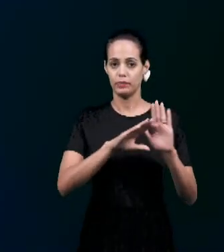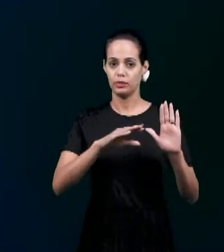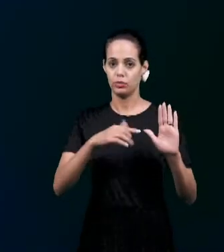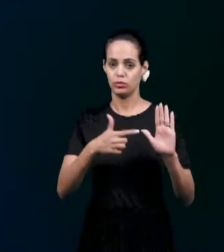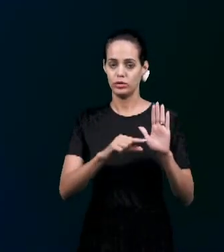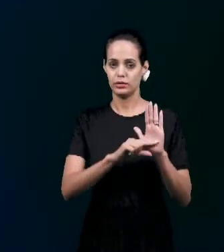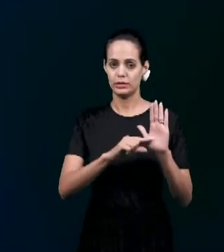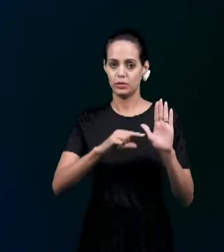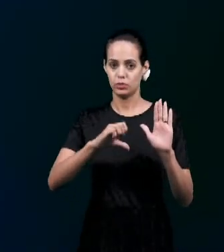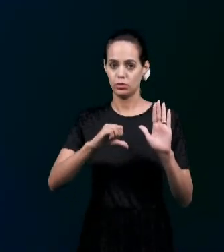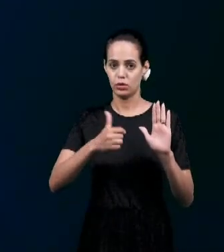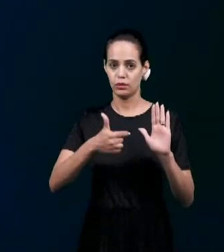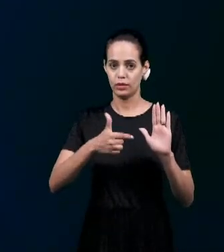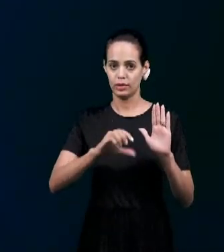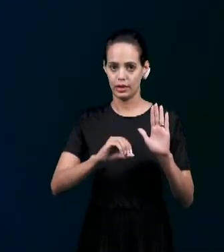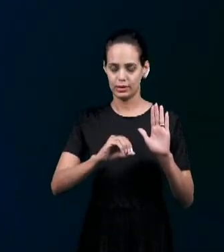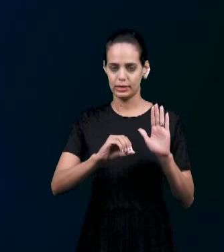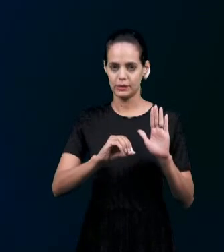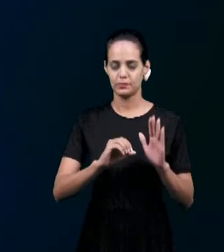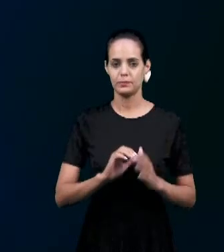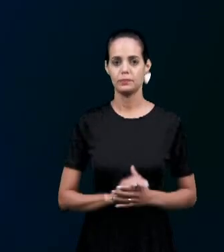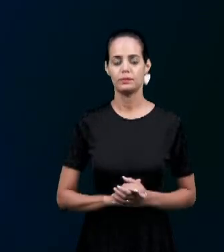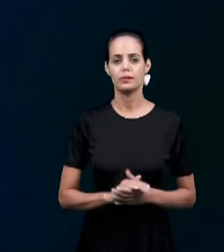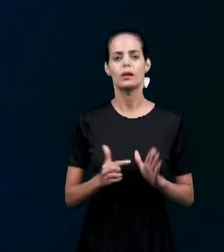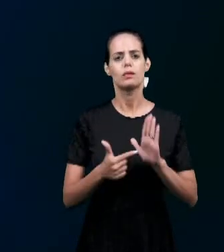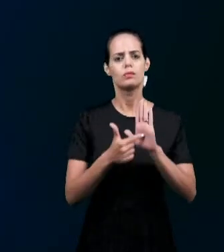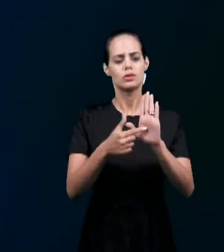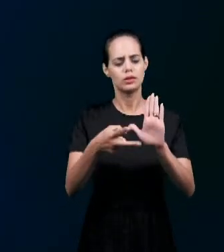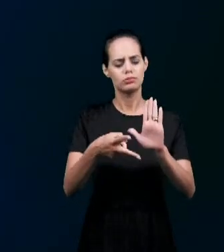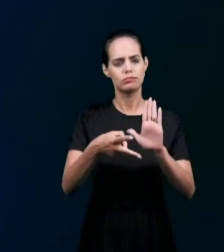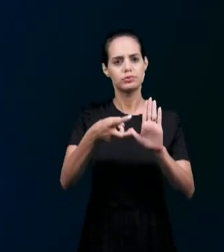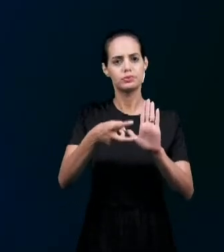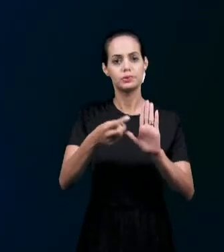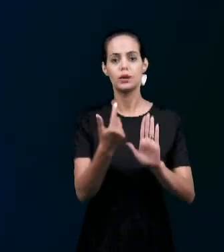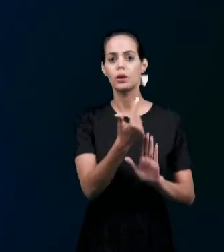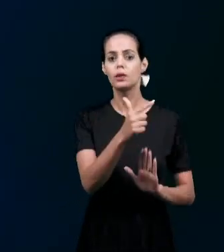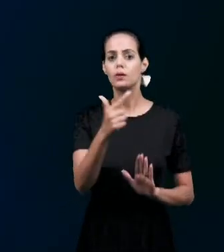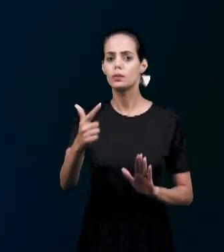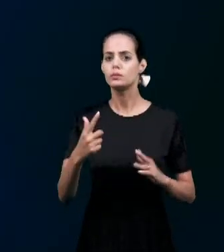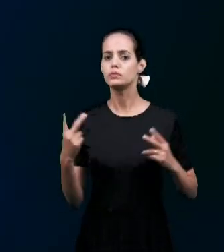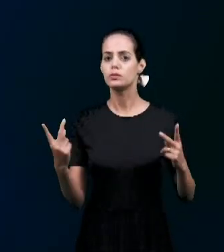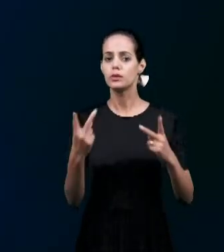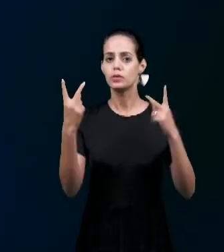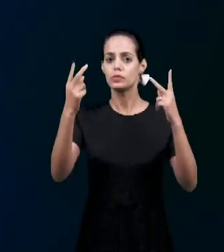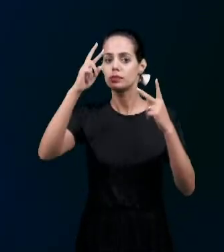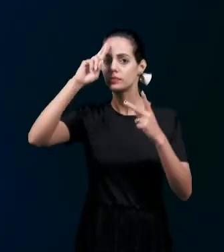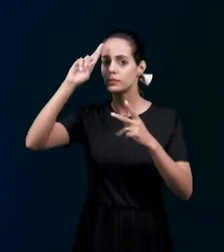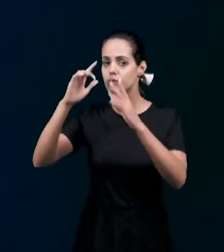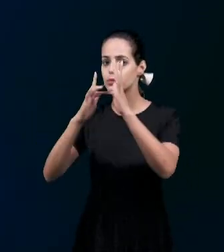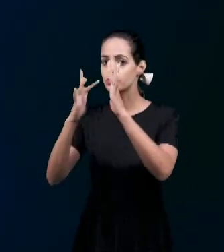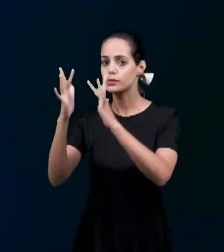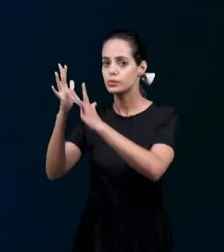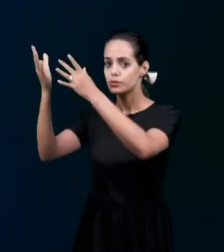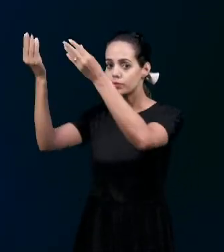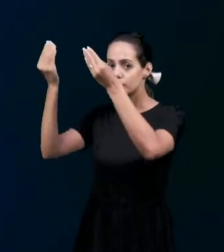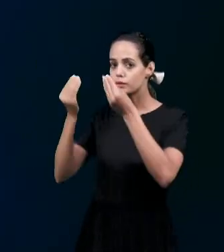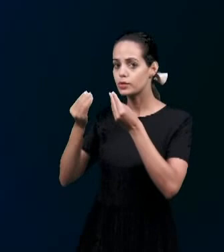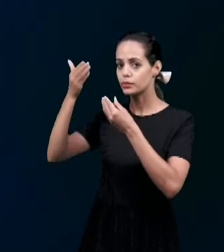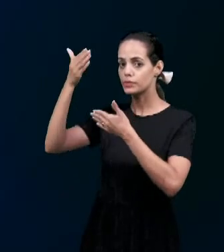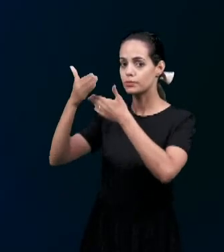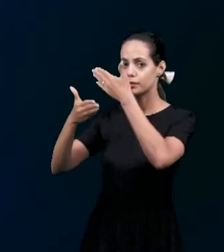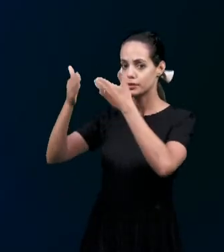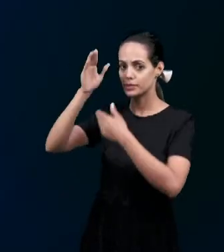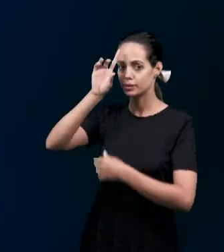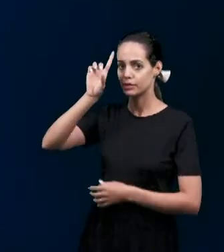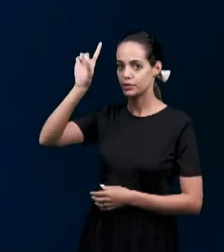9 e 10 Sobre destacar outros valores Que o Senhor Jesus nos otorgou Diante de Deus Eu vou